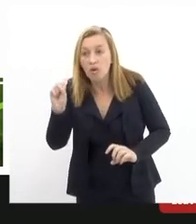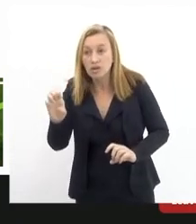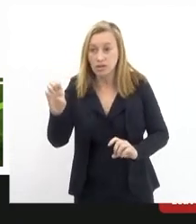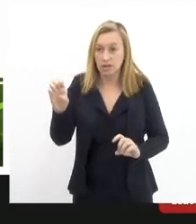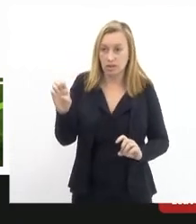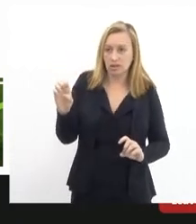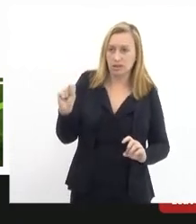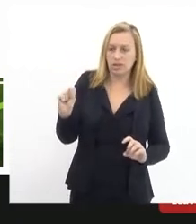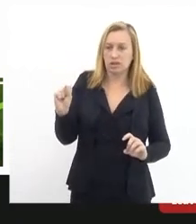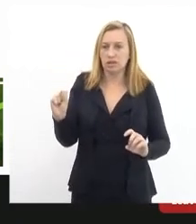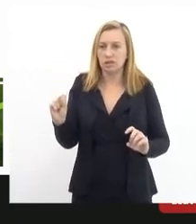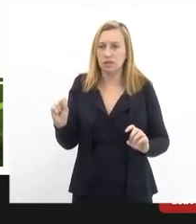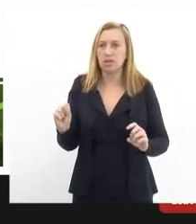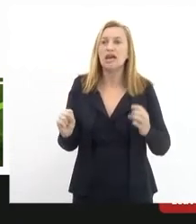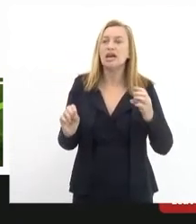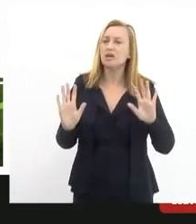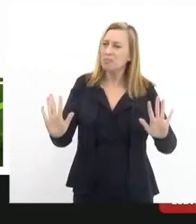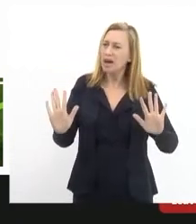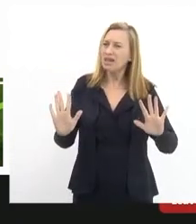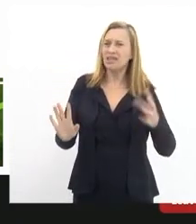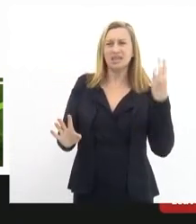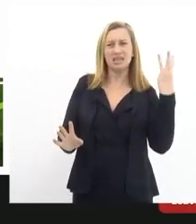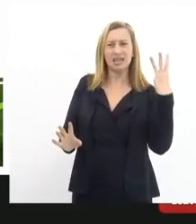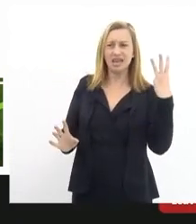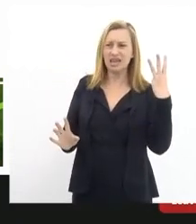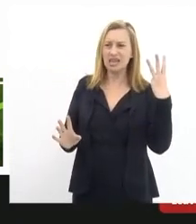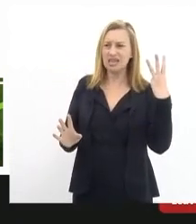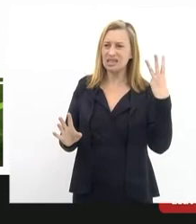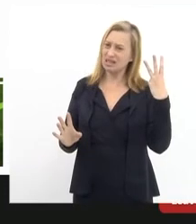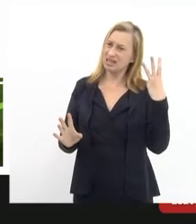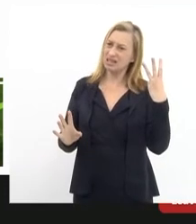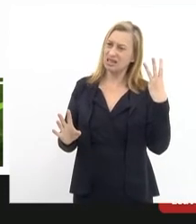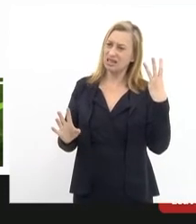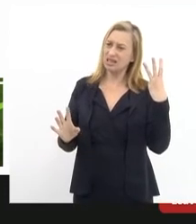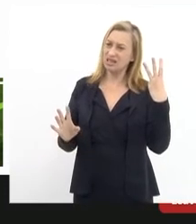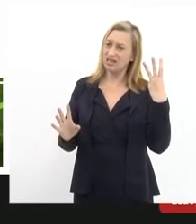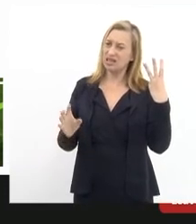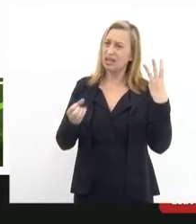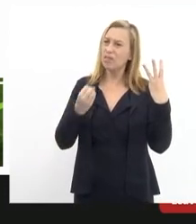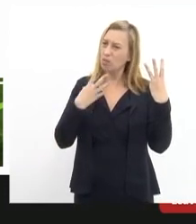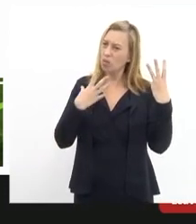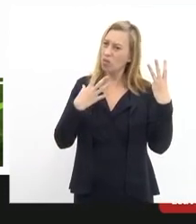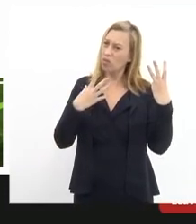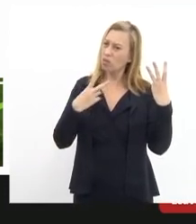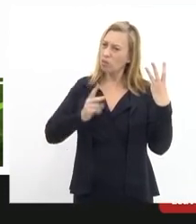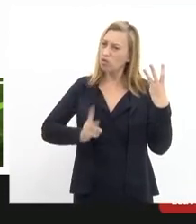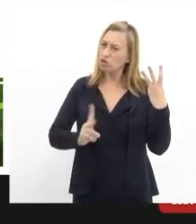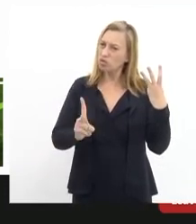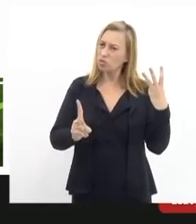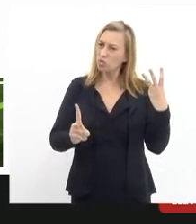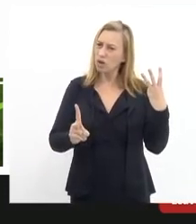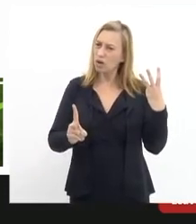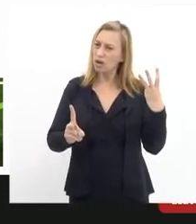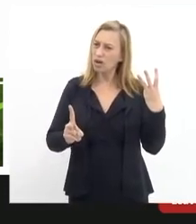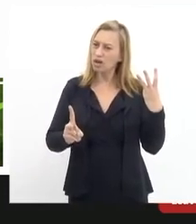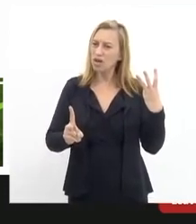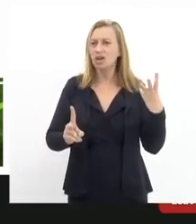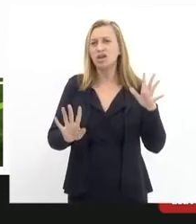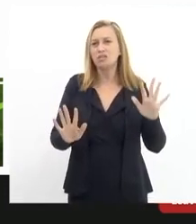pista, um fica em manutenção preventiva e um de reserva. Evidentemente que não dá para você ter nada mais do que